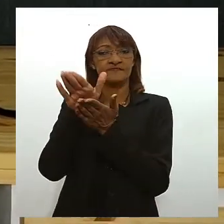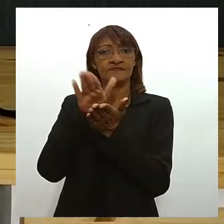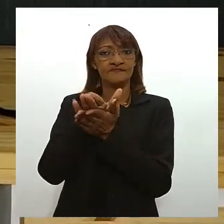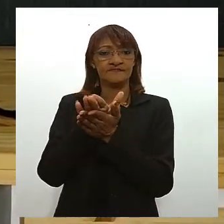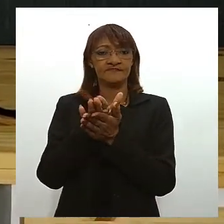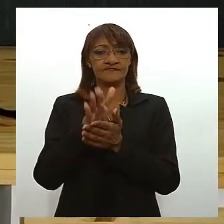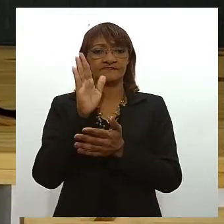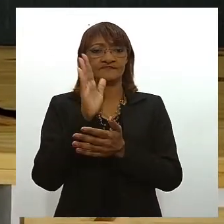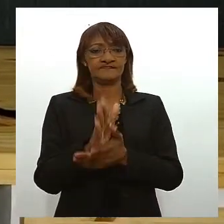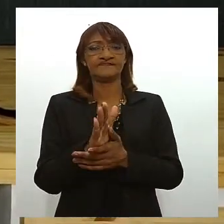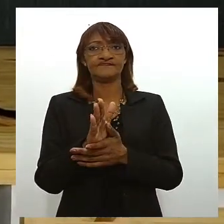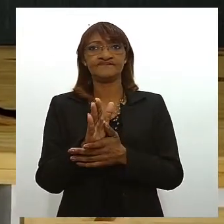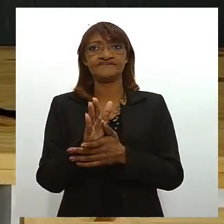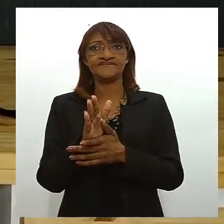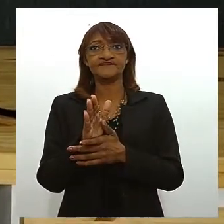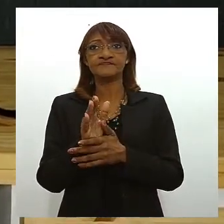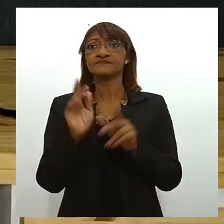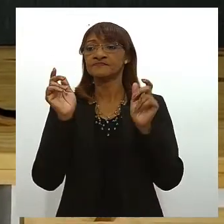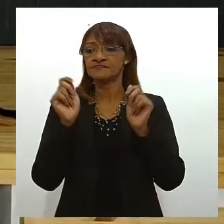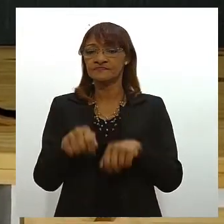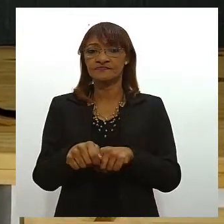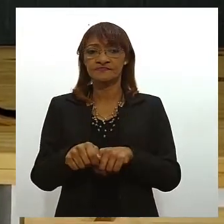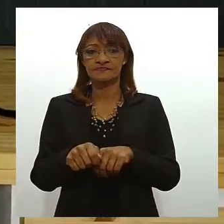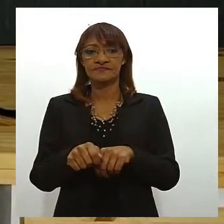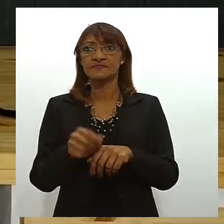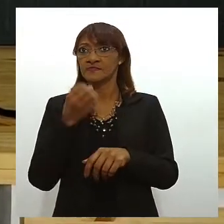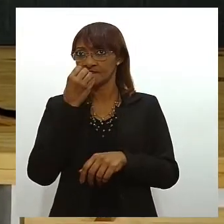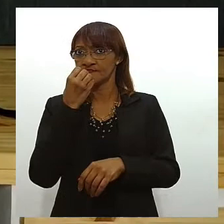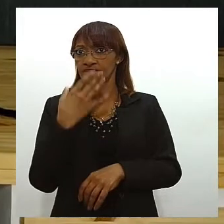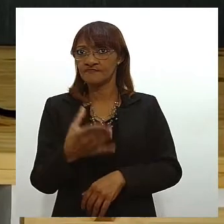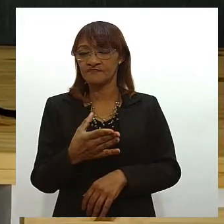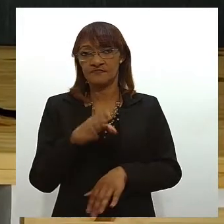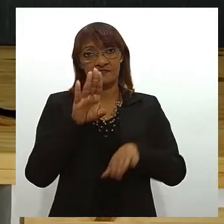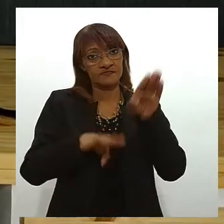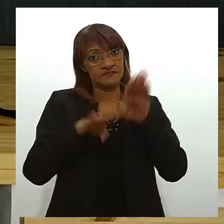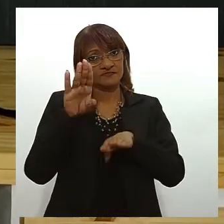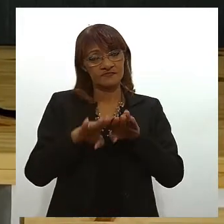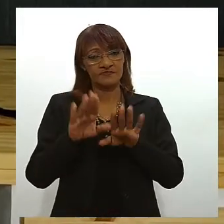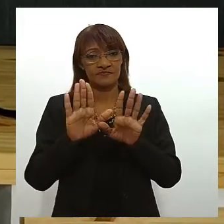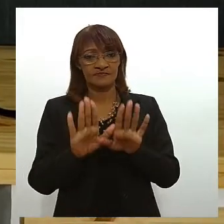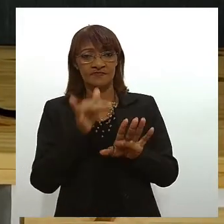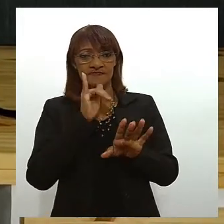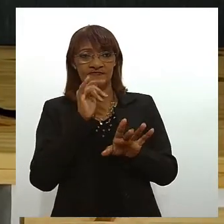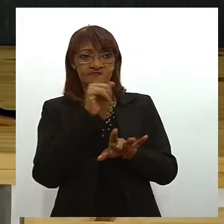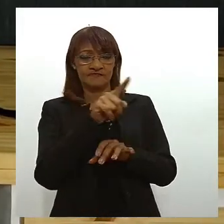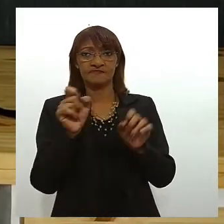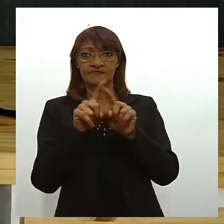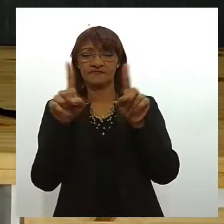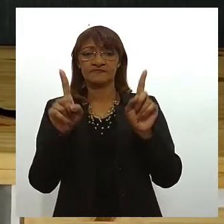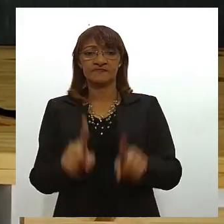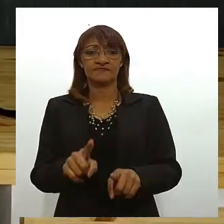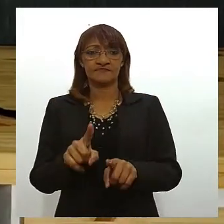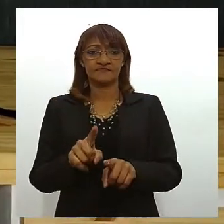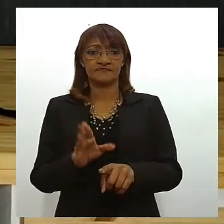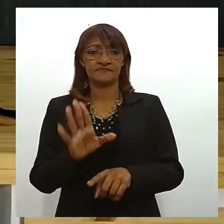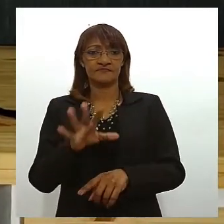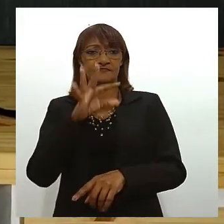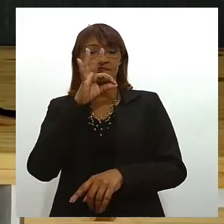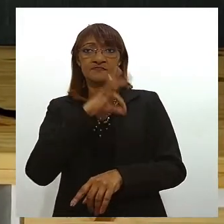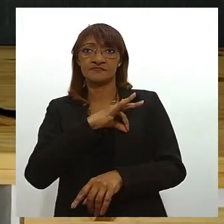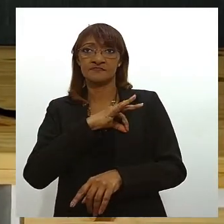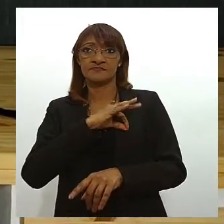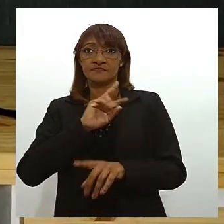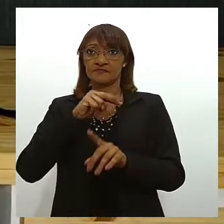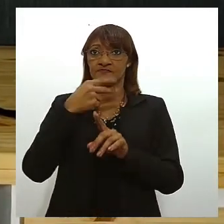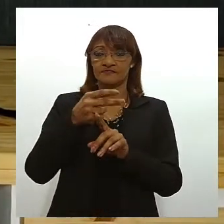é uma conta de arredondamento que varia bastante de caso a caso por exemplo funcionários públicos que contam com estabilidade maior no